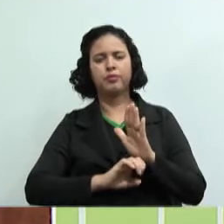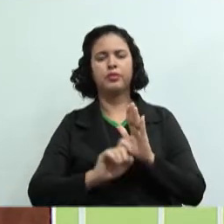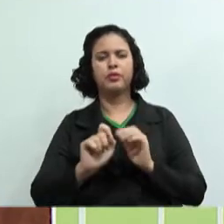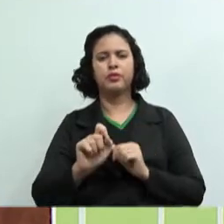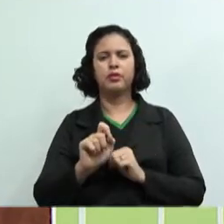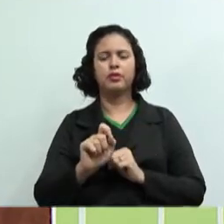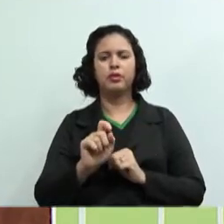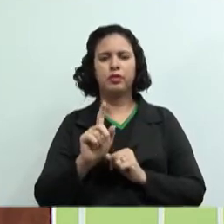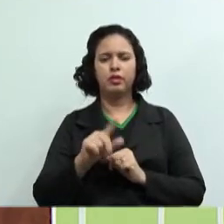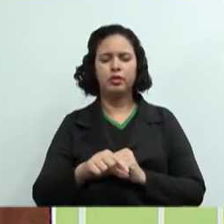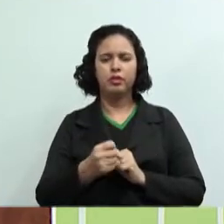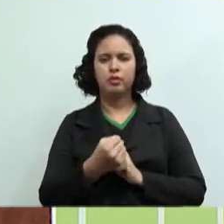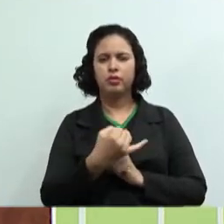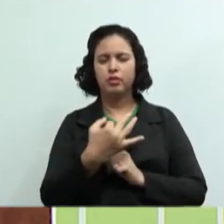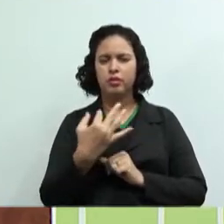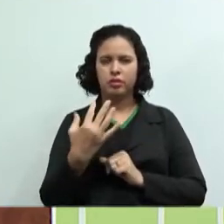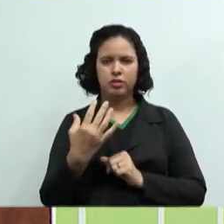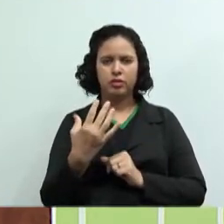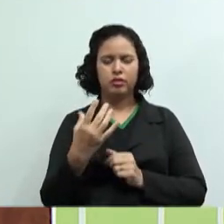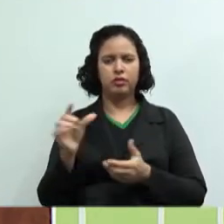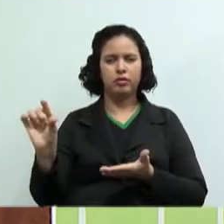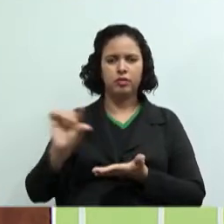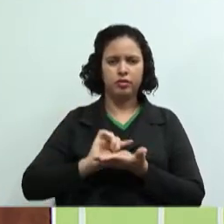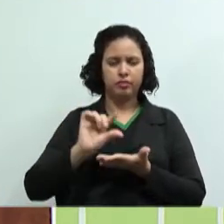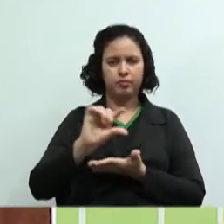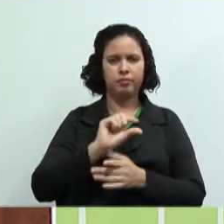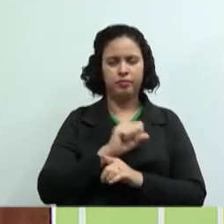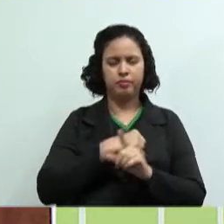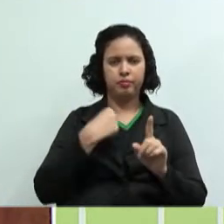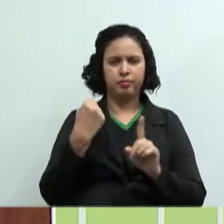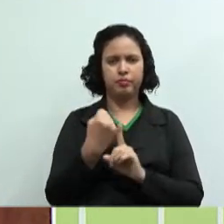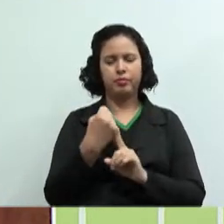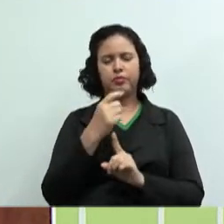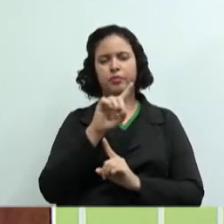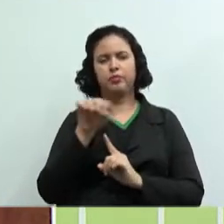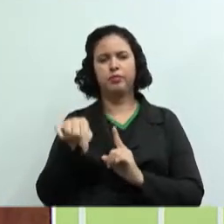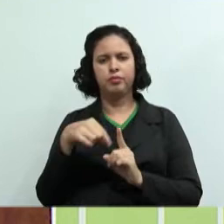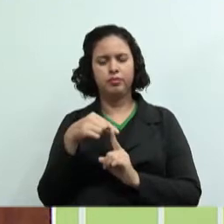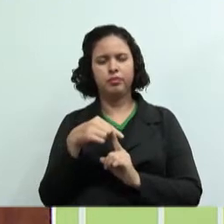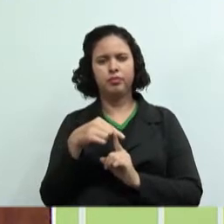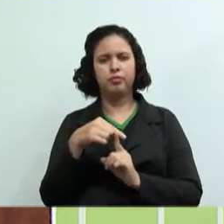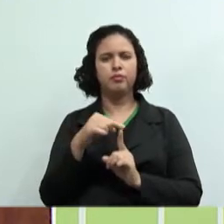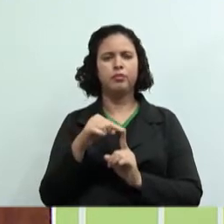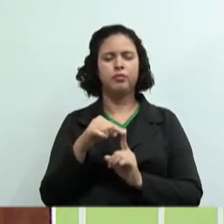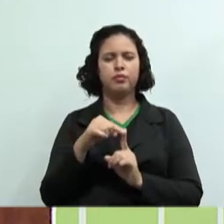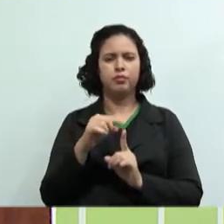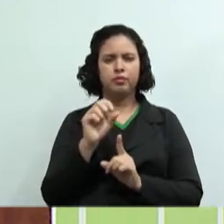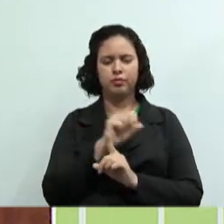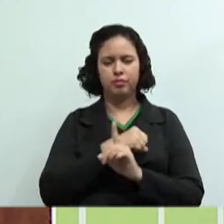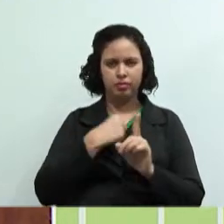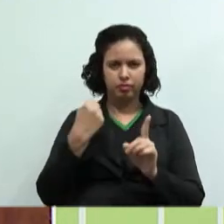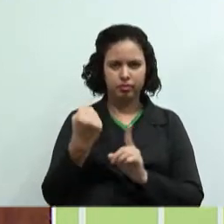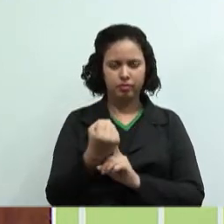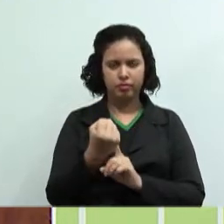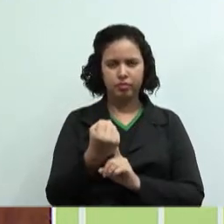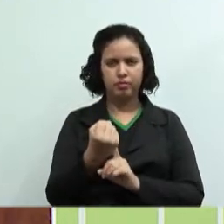Informação do montante, do capital social, do objetivo social, da cooperativa, das reservas que foram